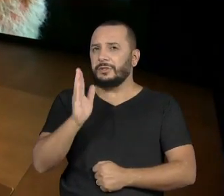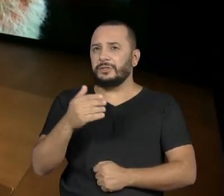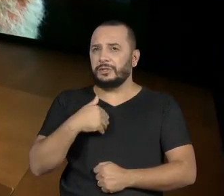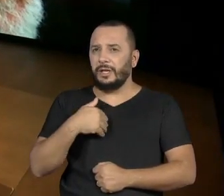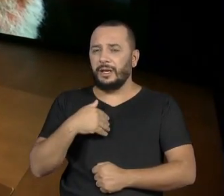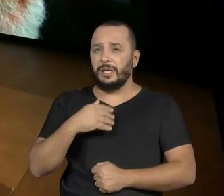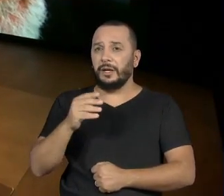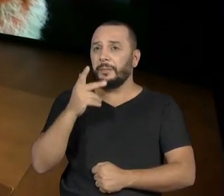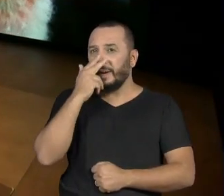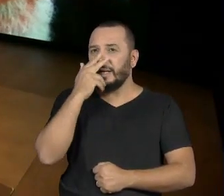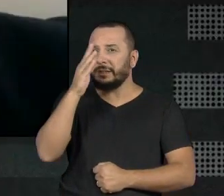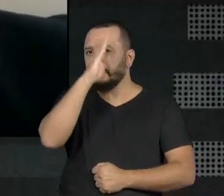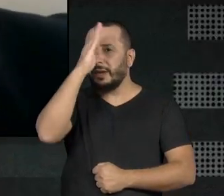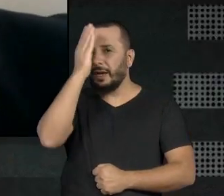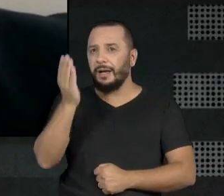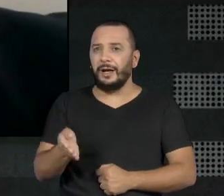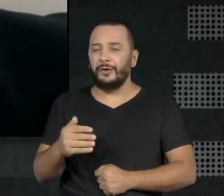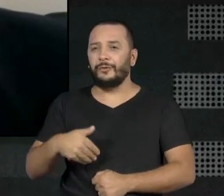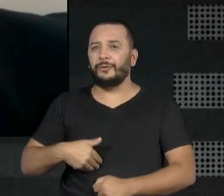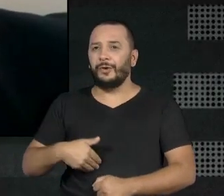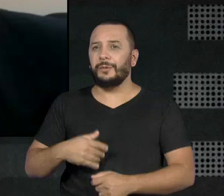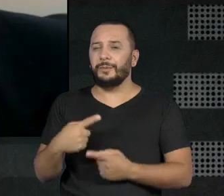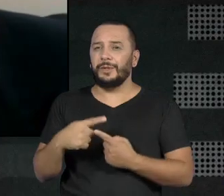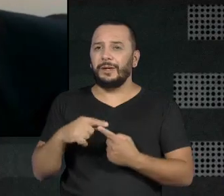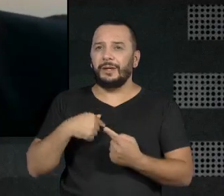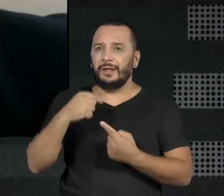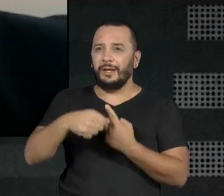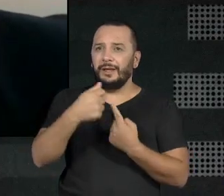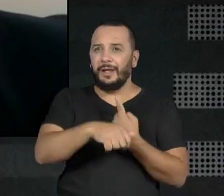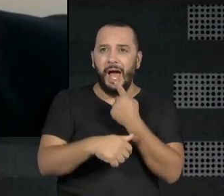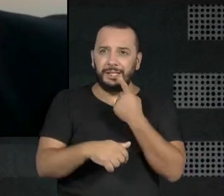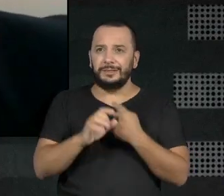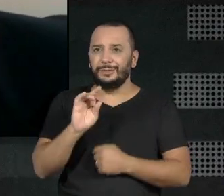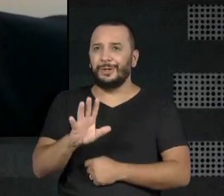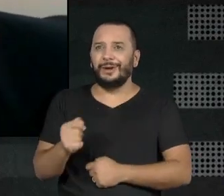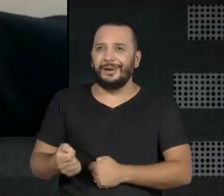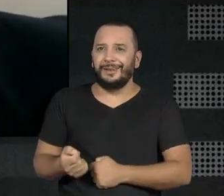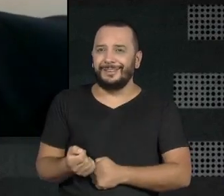banana. Umas pessoas de teatro, as pessoas de foco.